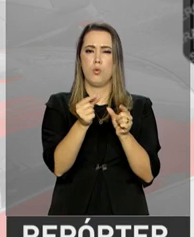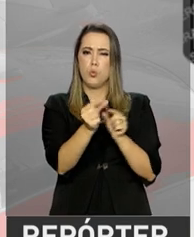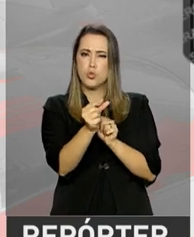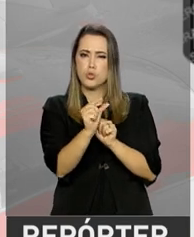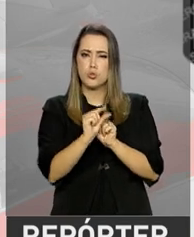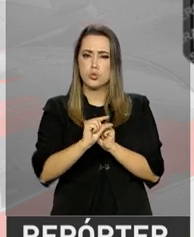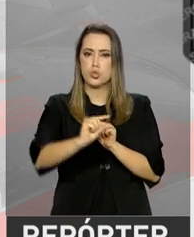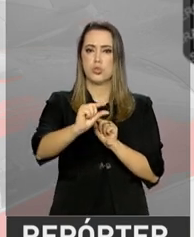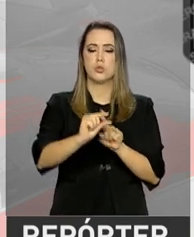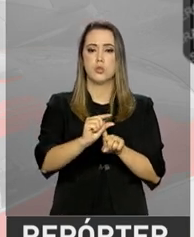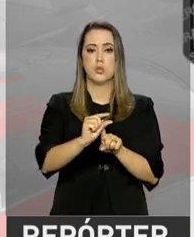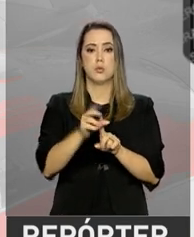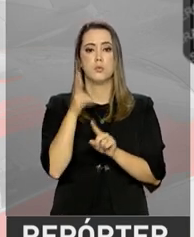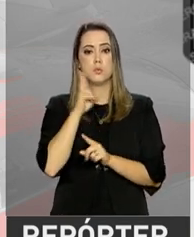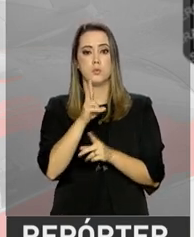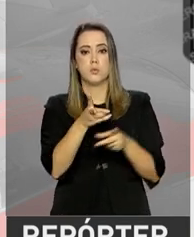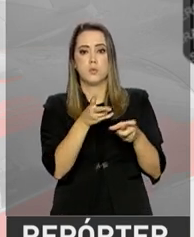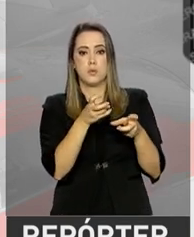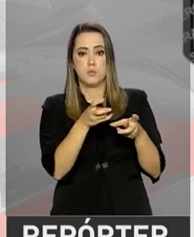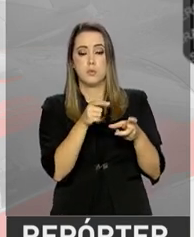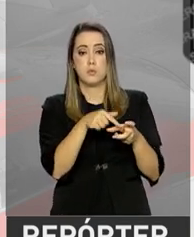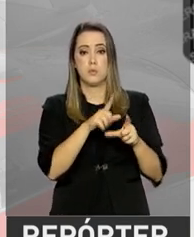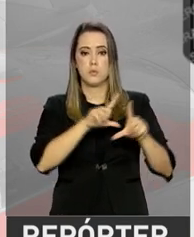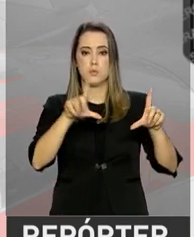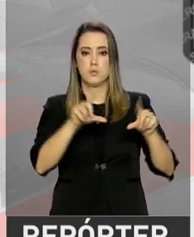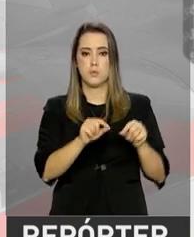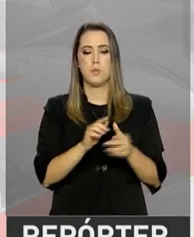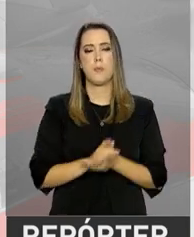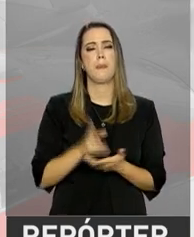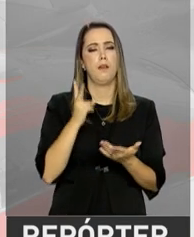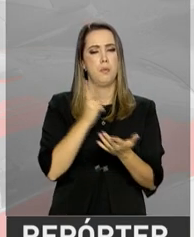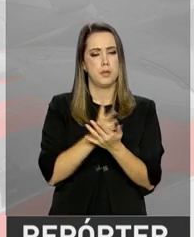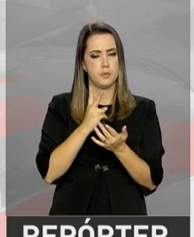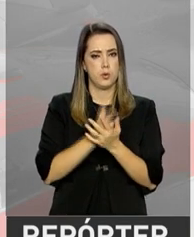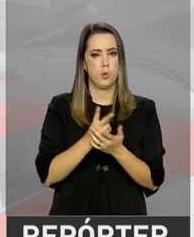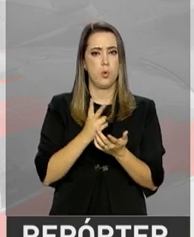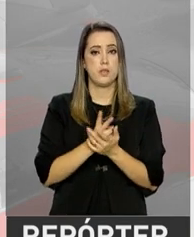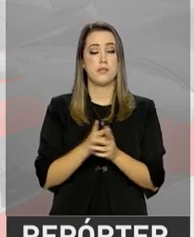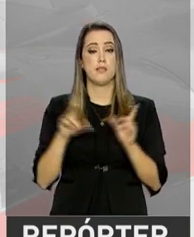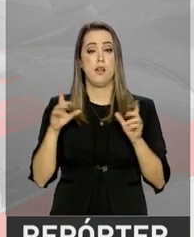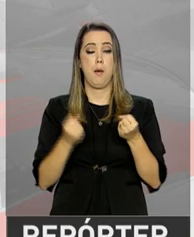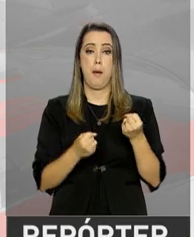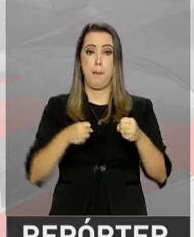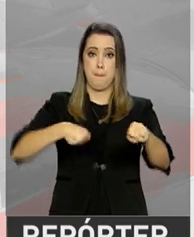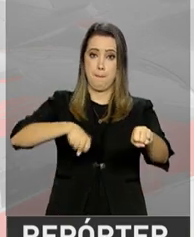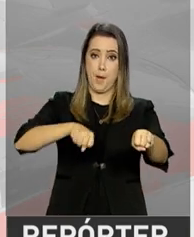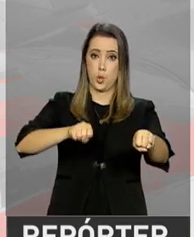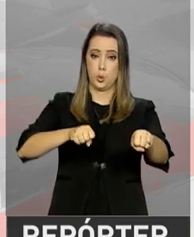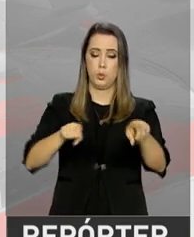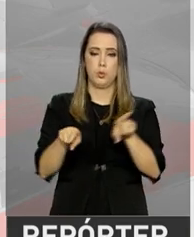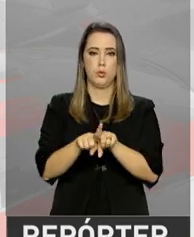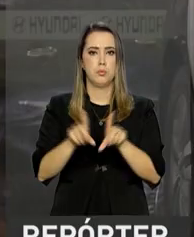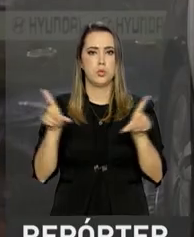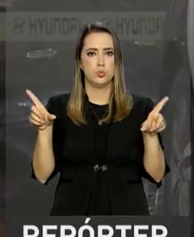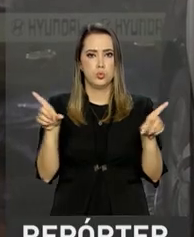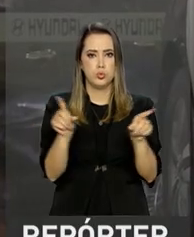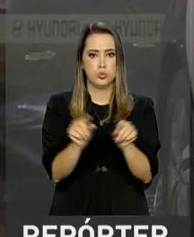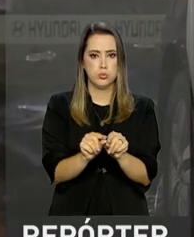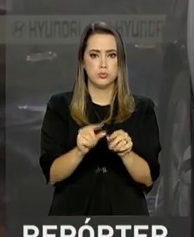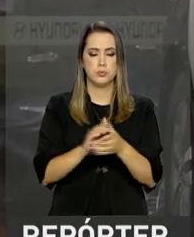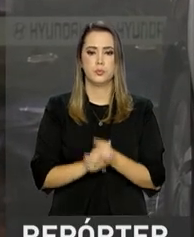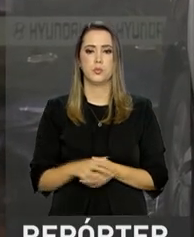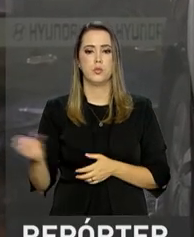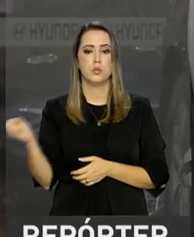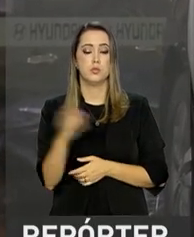facilitar a identificação dos carros. As motos terão o mesmo modelo de placa, alterando somente o tamanho. Os